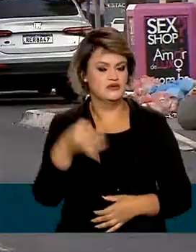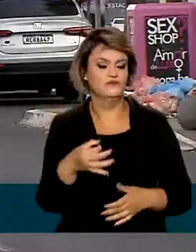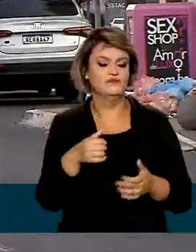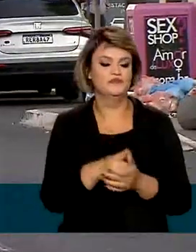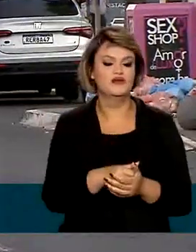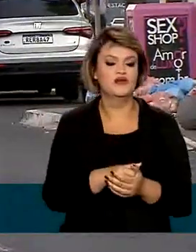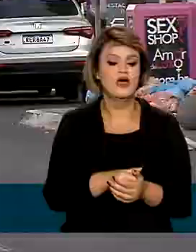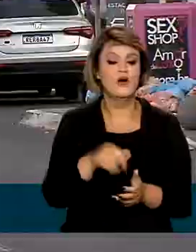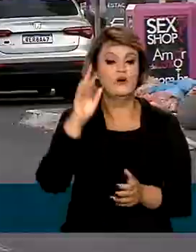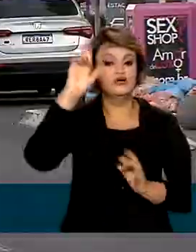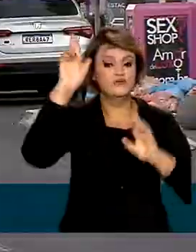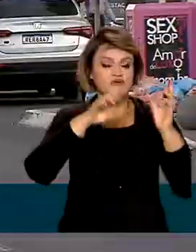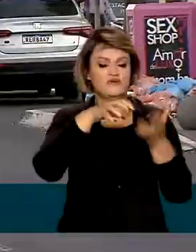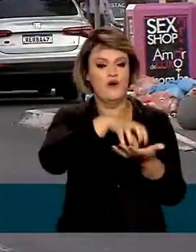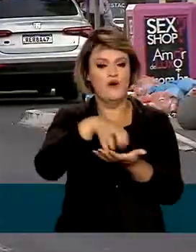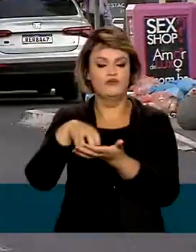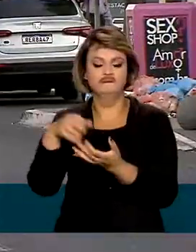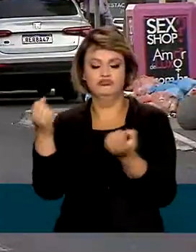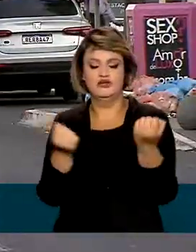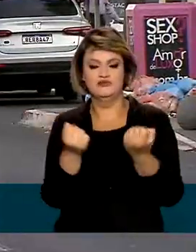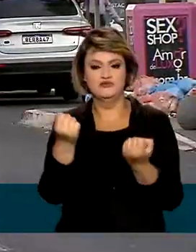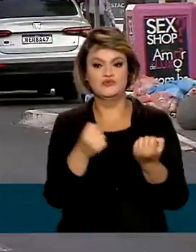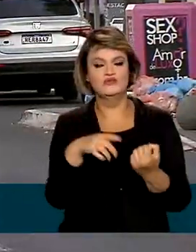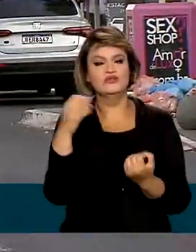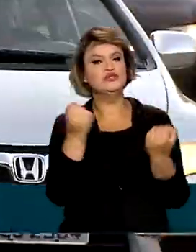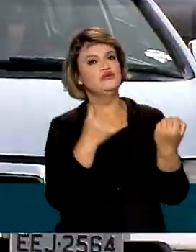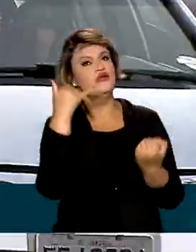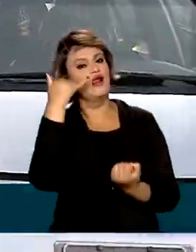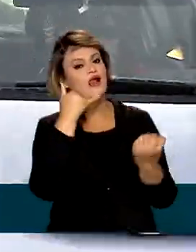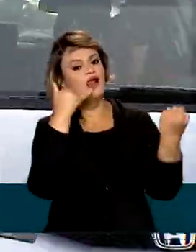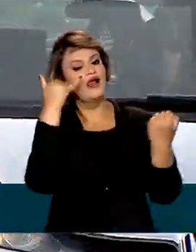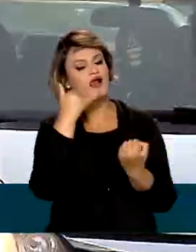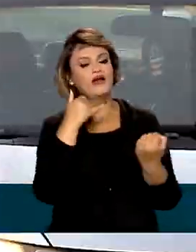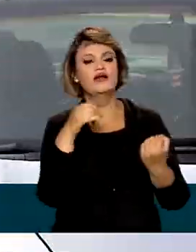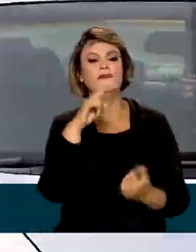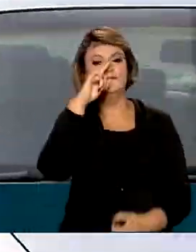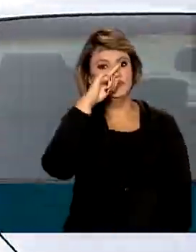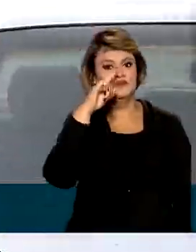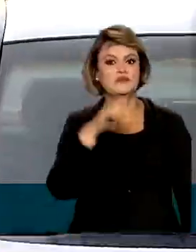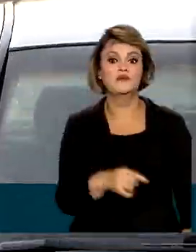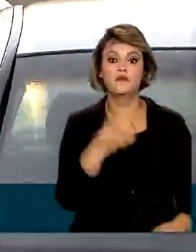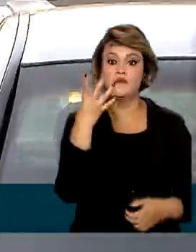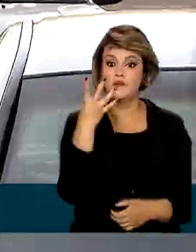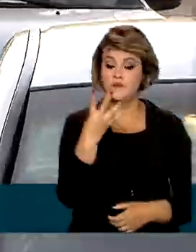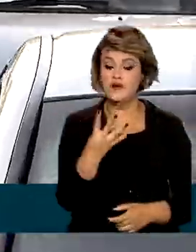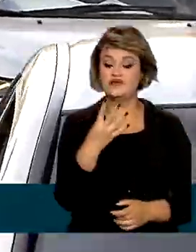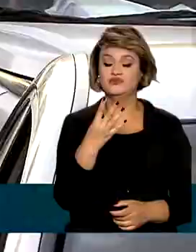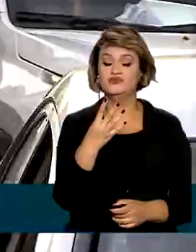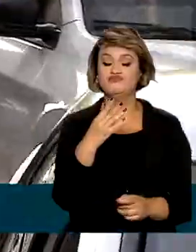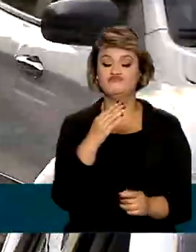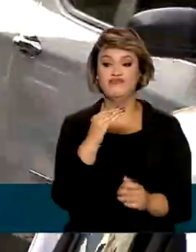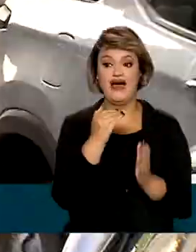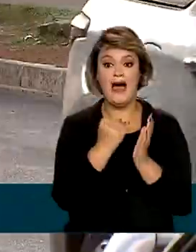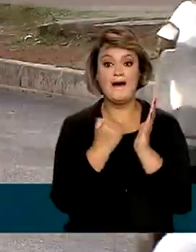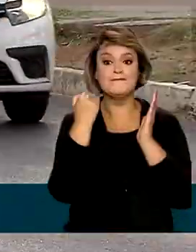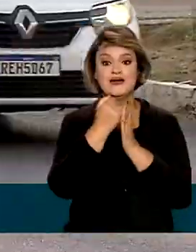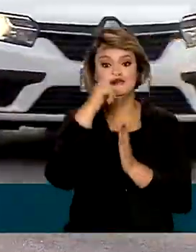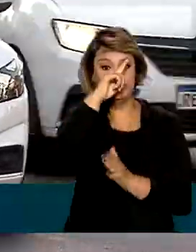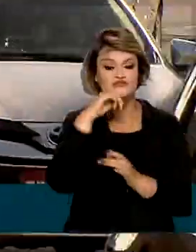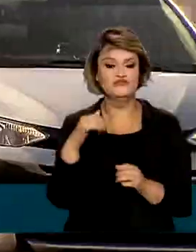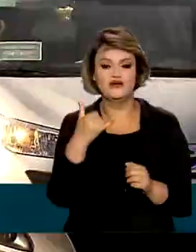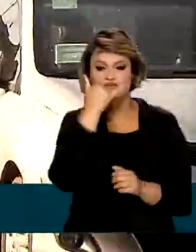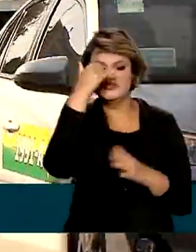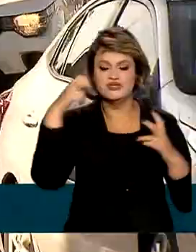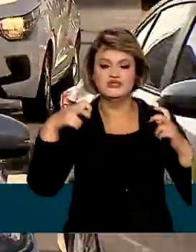os órgãos de trânsito, dirigir usando o celular aumenta em quatro vezes a chance de um acidente.